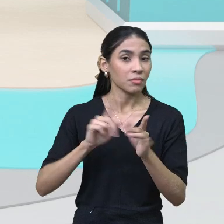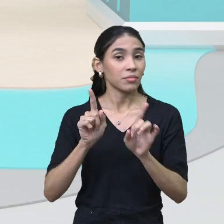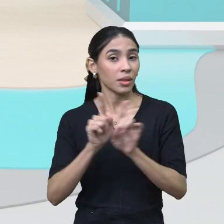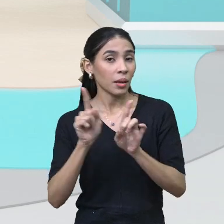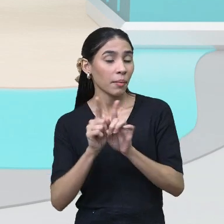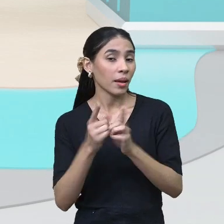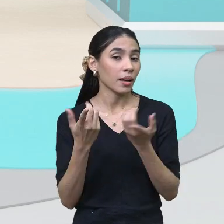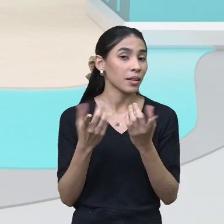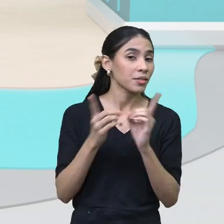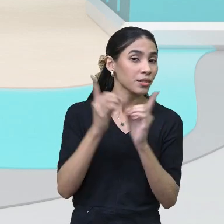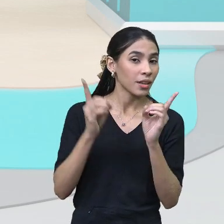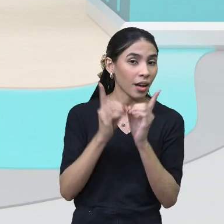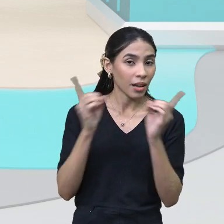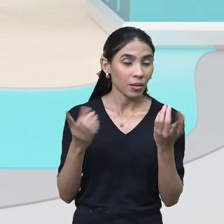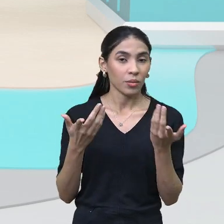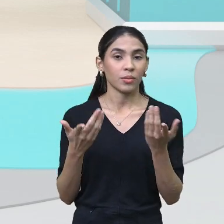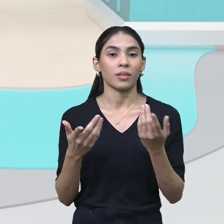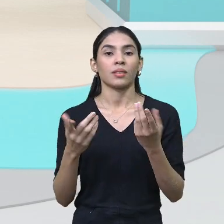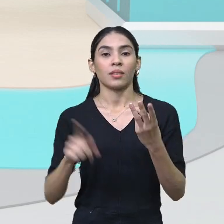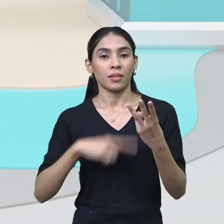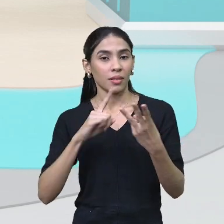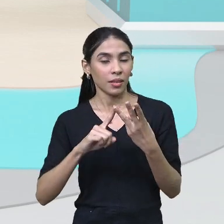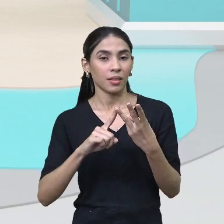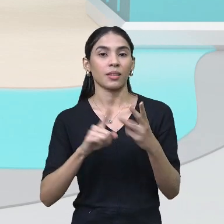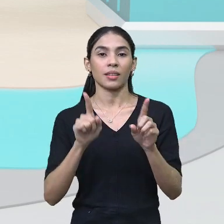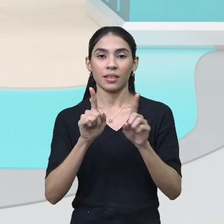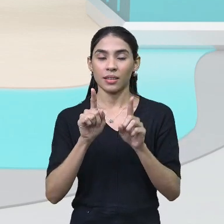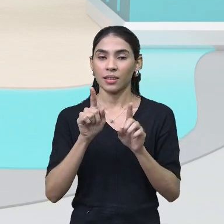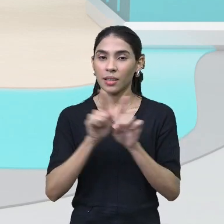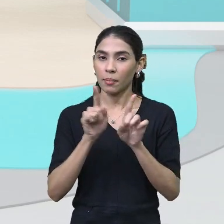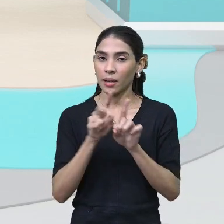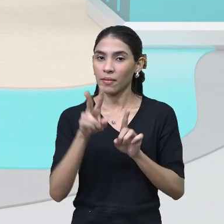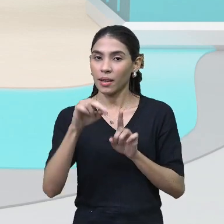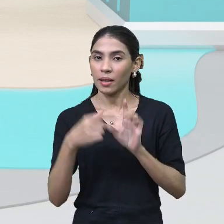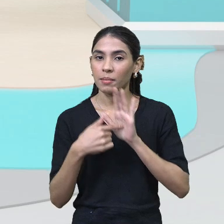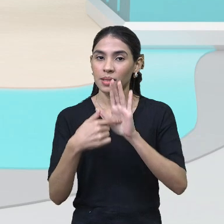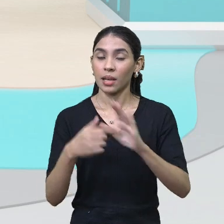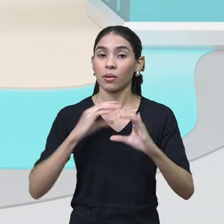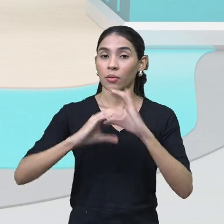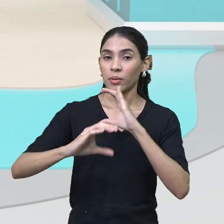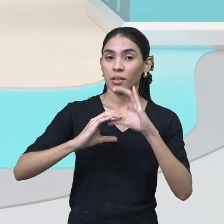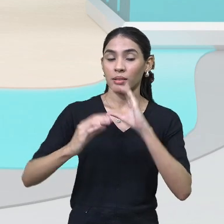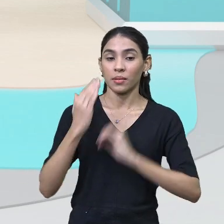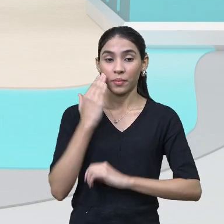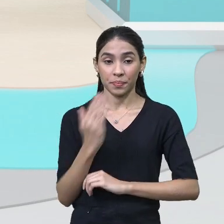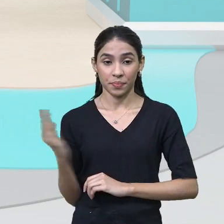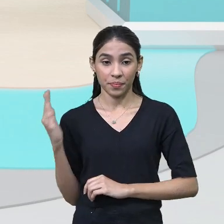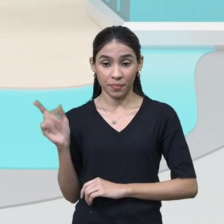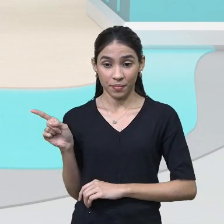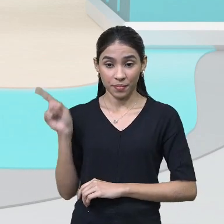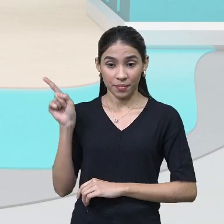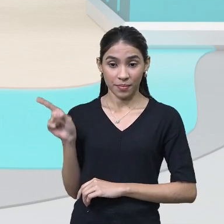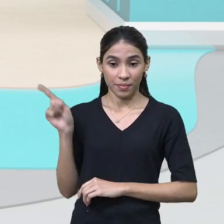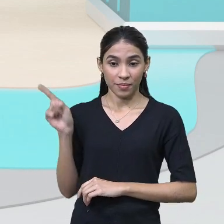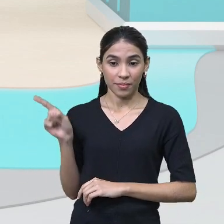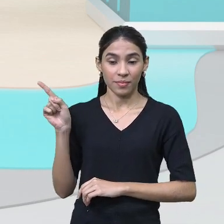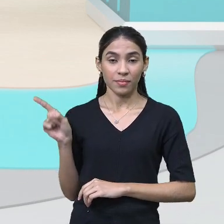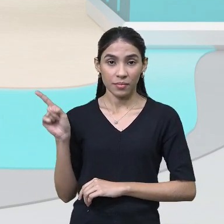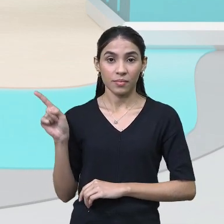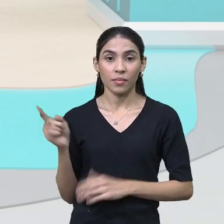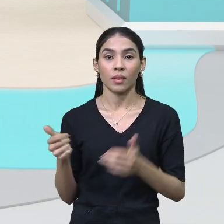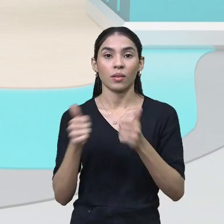diálogo, né? Ele traz uma comunicação. Então, como vocês estão observando aqui na tela